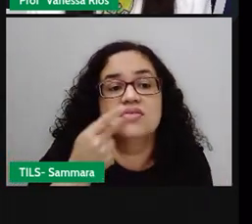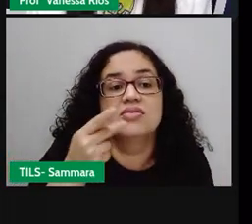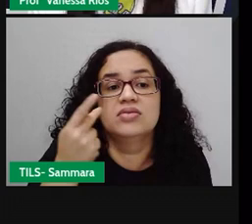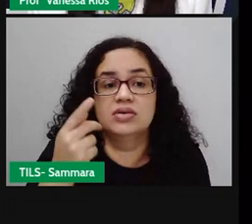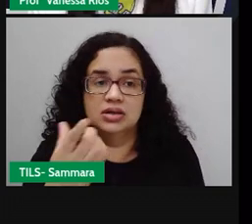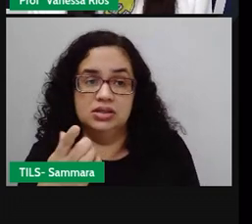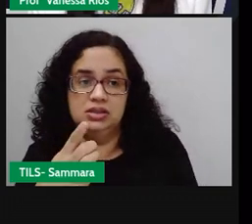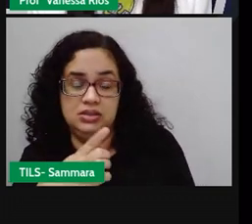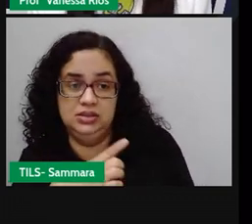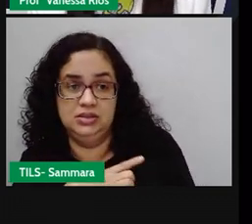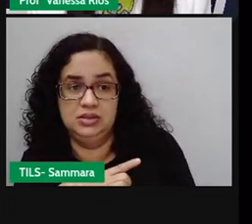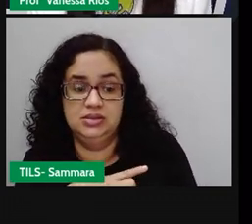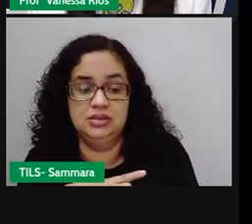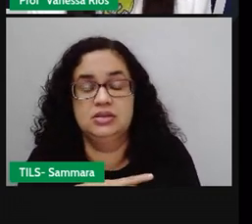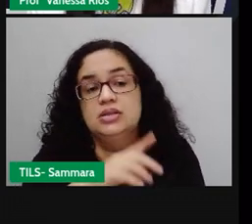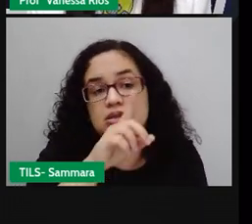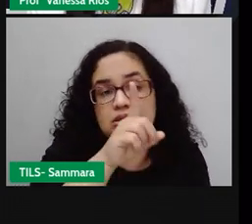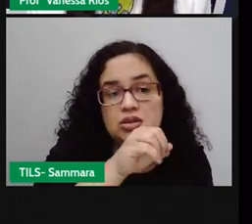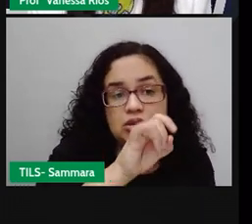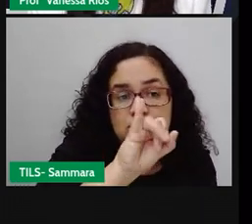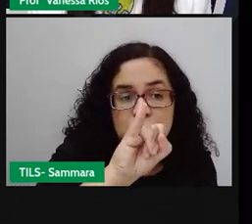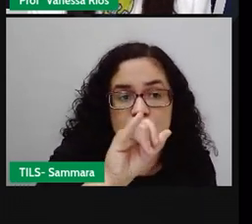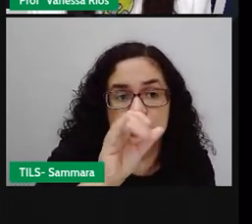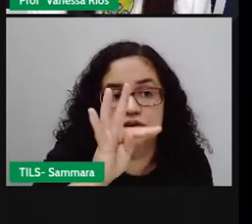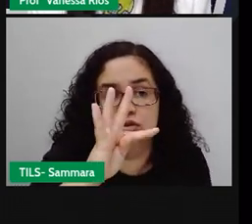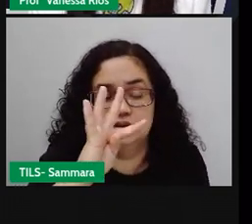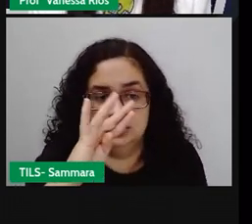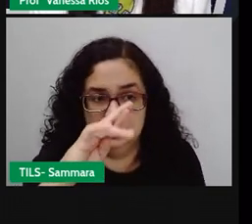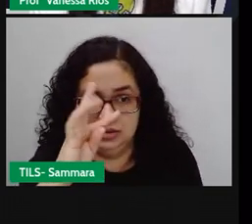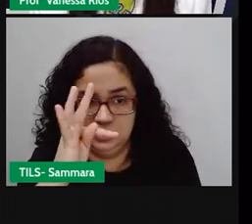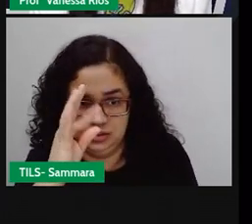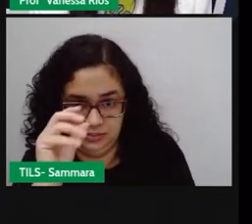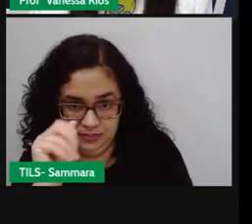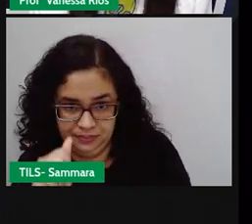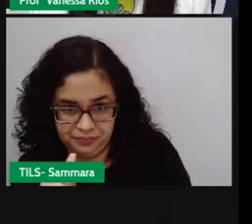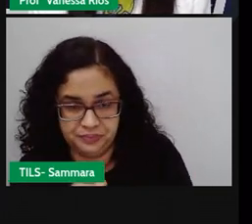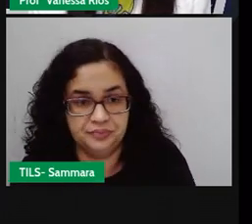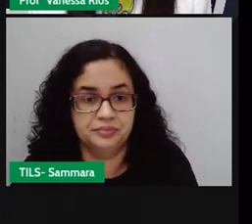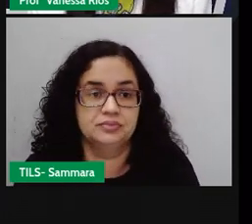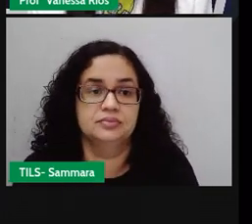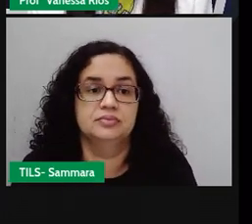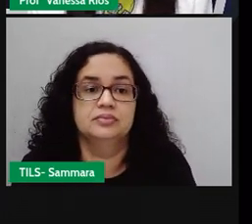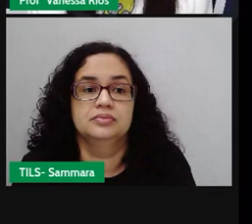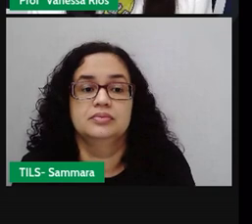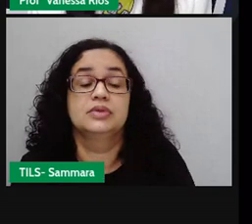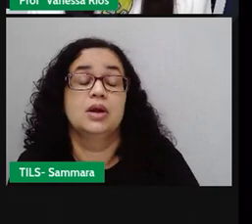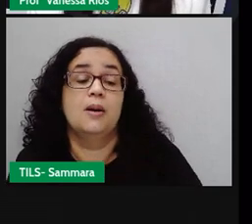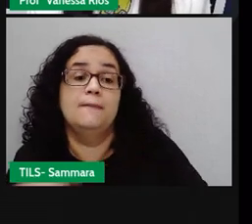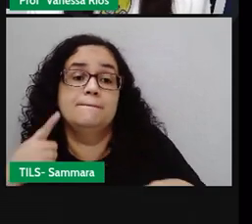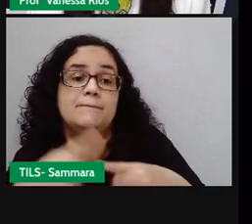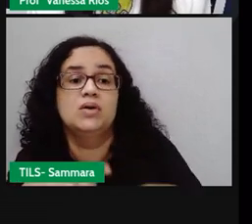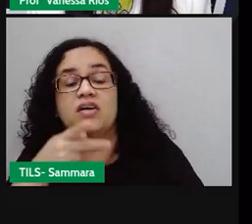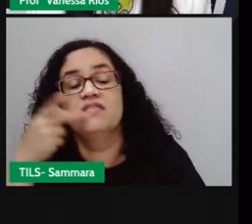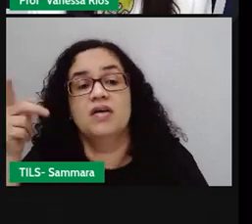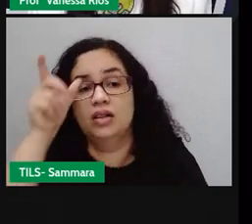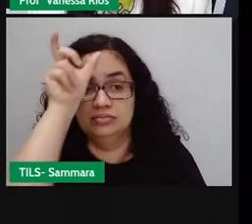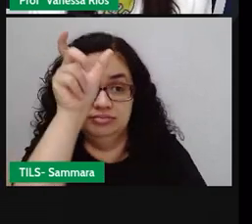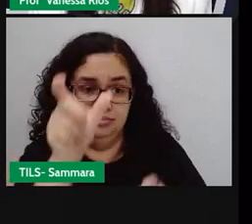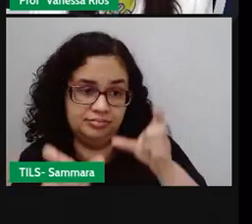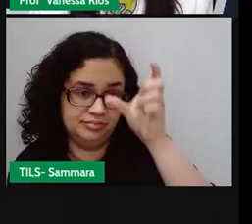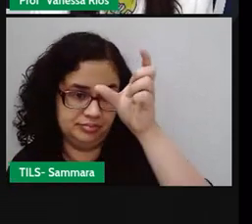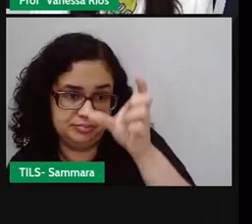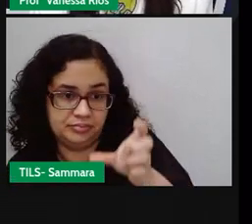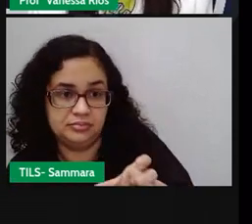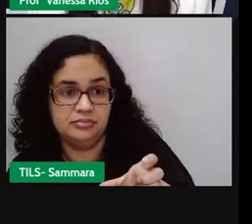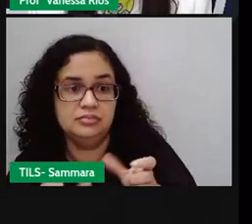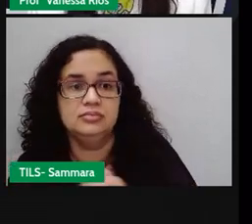aparecem de forma direta, né? Eles aparecem aí, discurso direto. Porque a fala dos personagens são